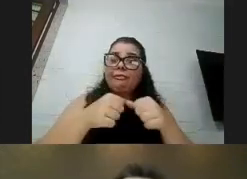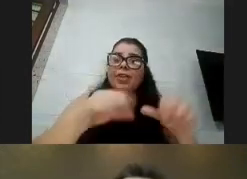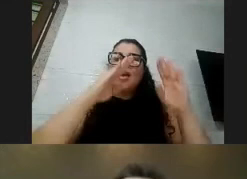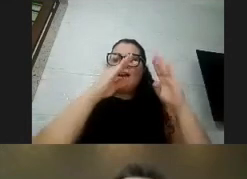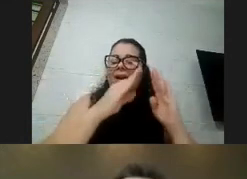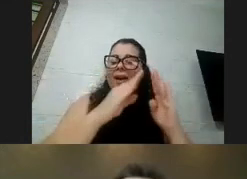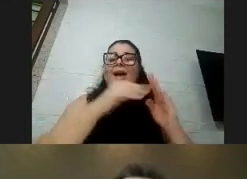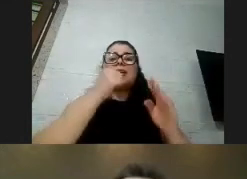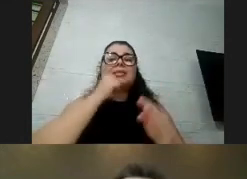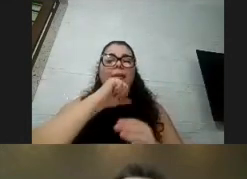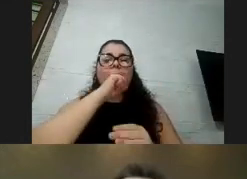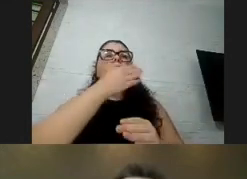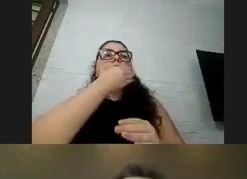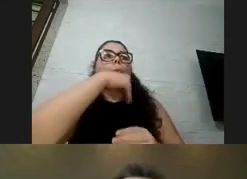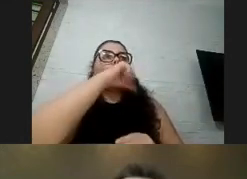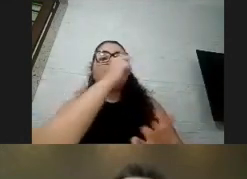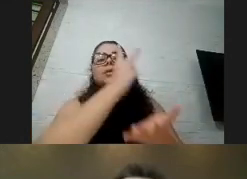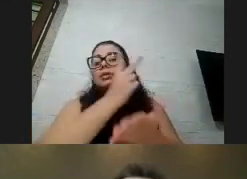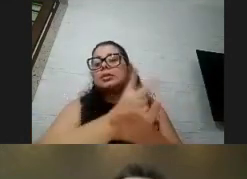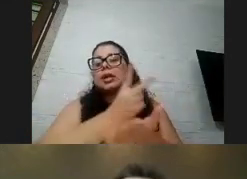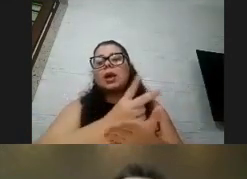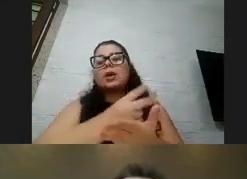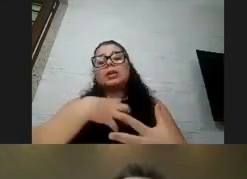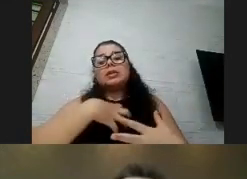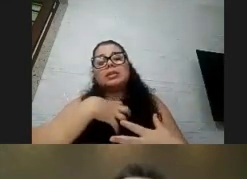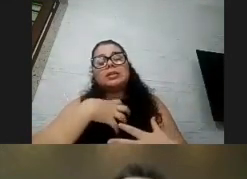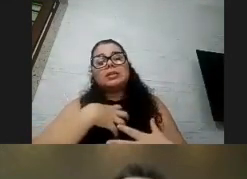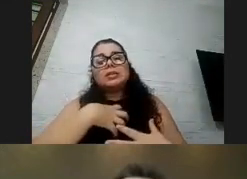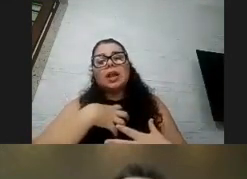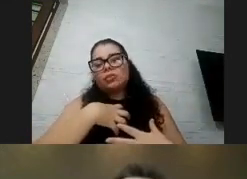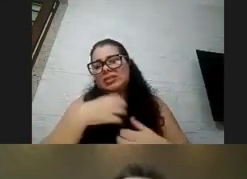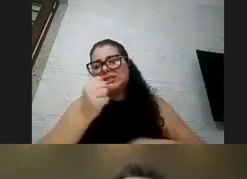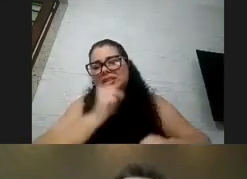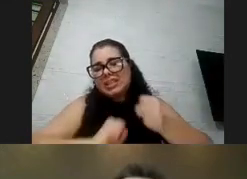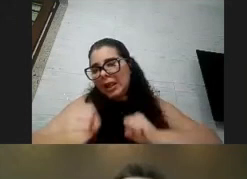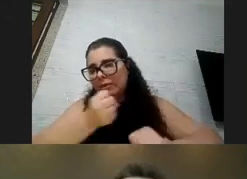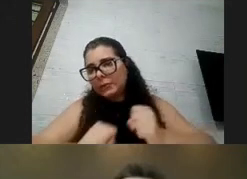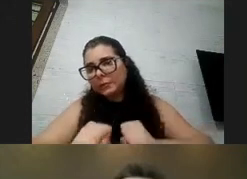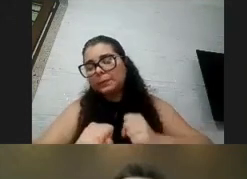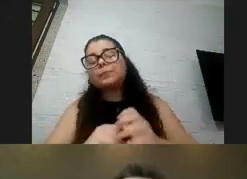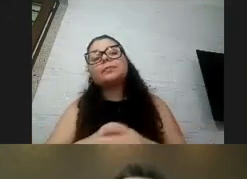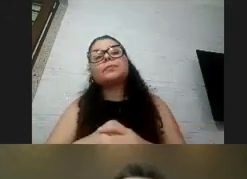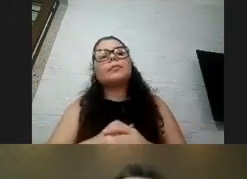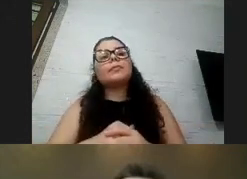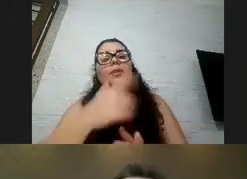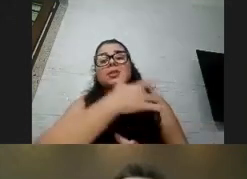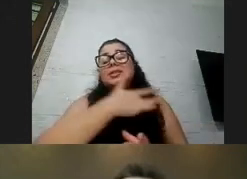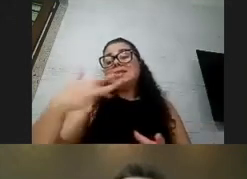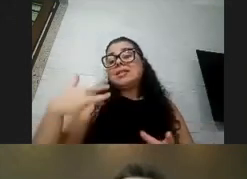então acaba perturbando um pouco né então esse aspecto de saúde mental